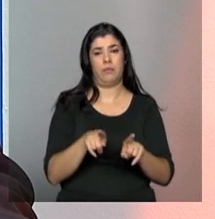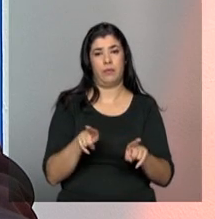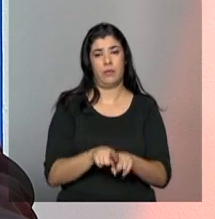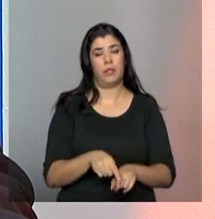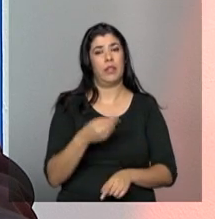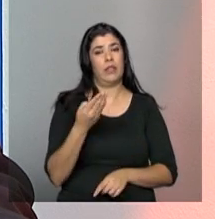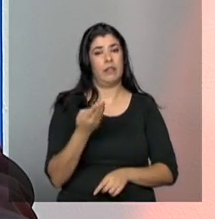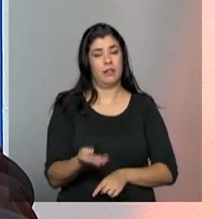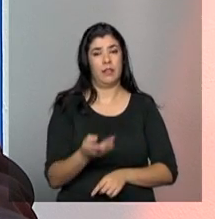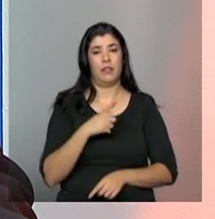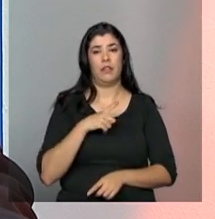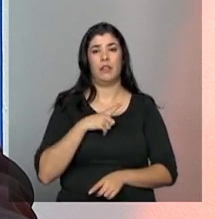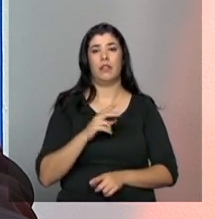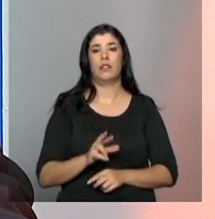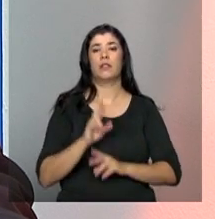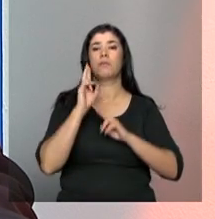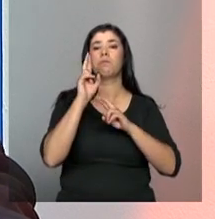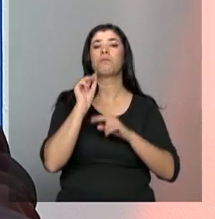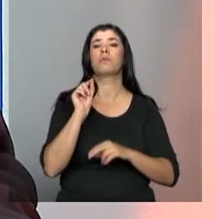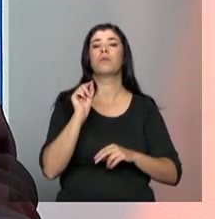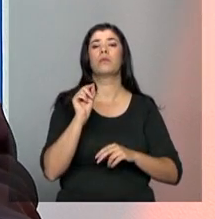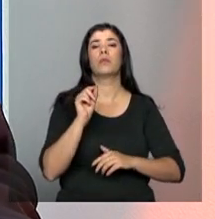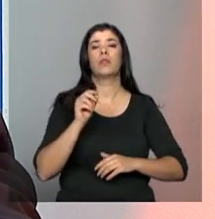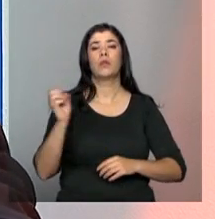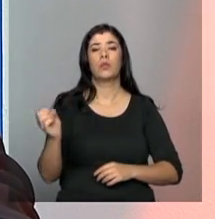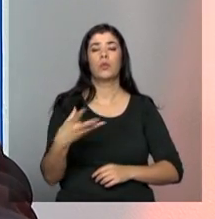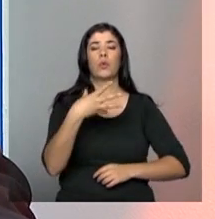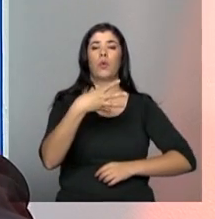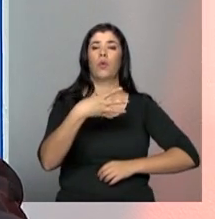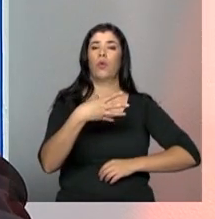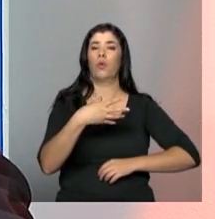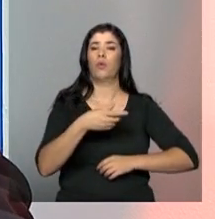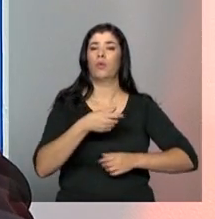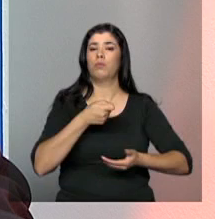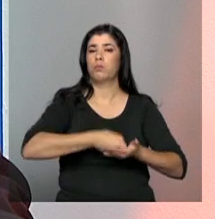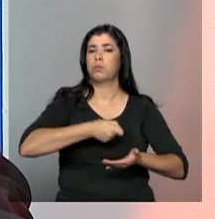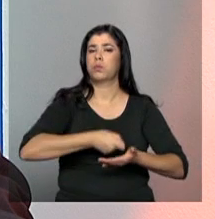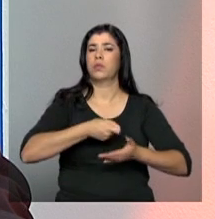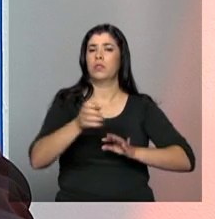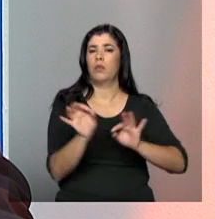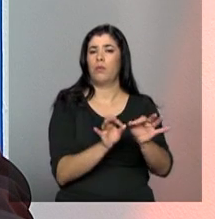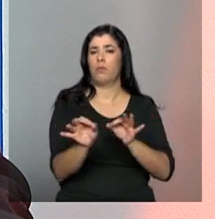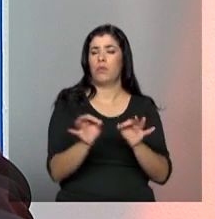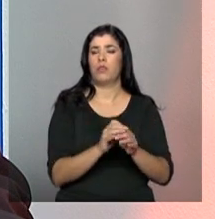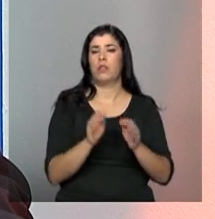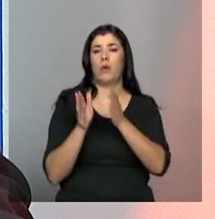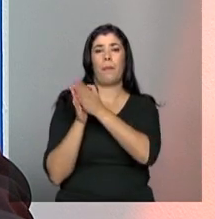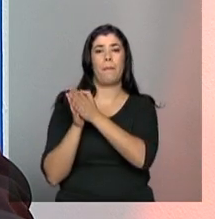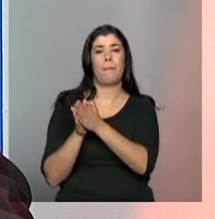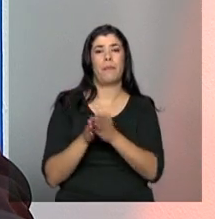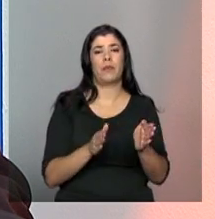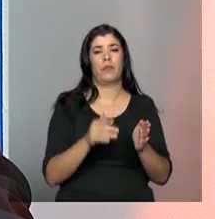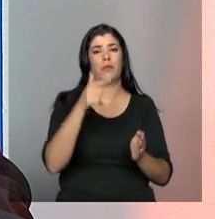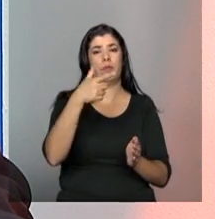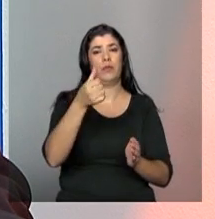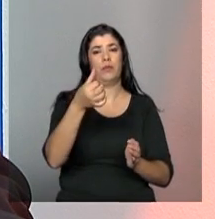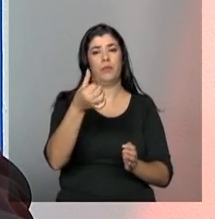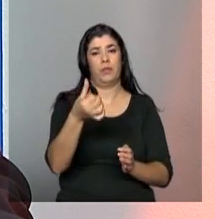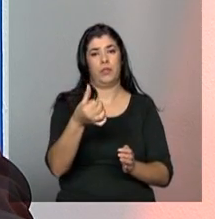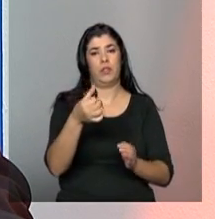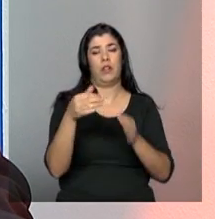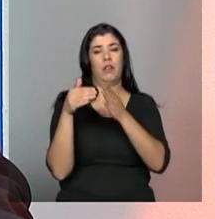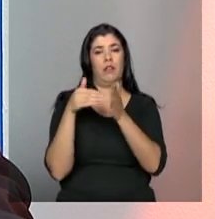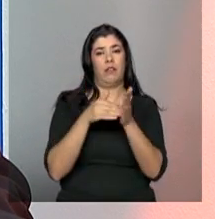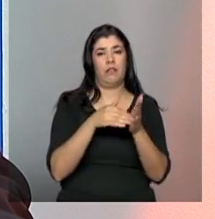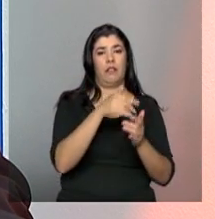sendo, ela reforçou, então, a necessidade de fazer um novo plano decenal para 2016, 2026. Então, essa é a razão de a gente ter